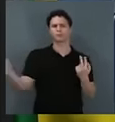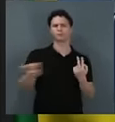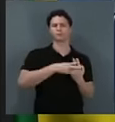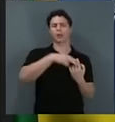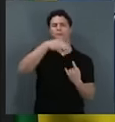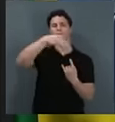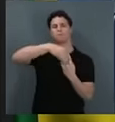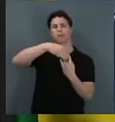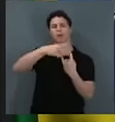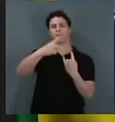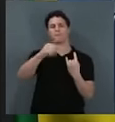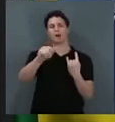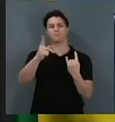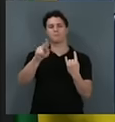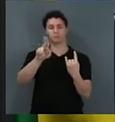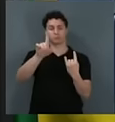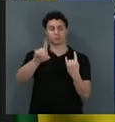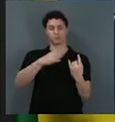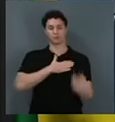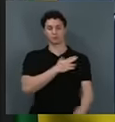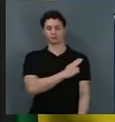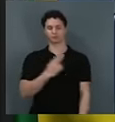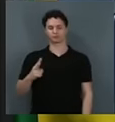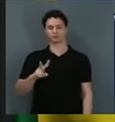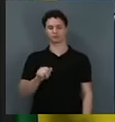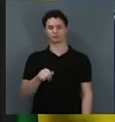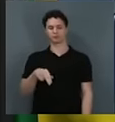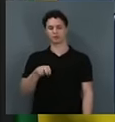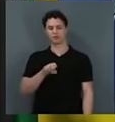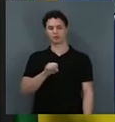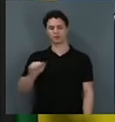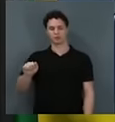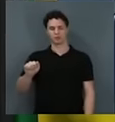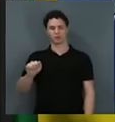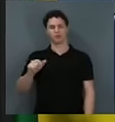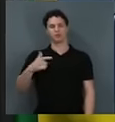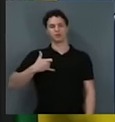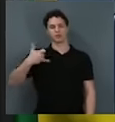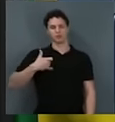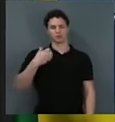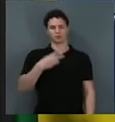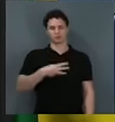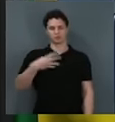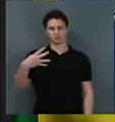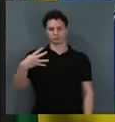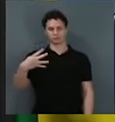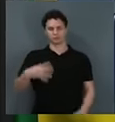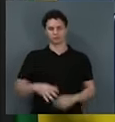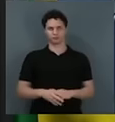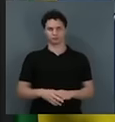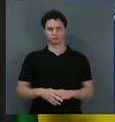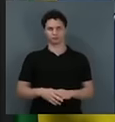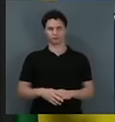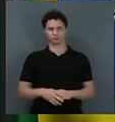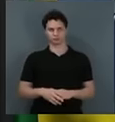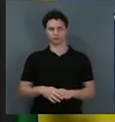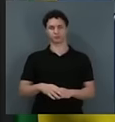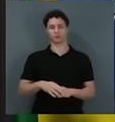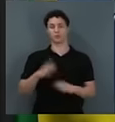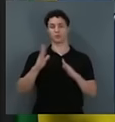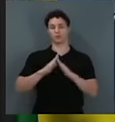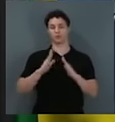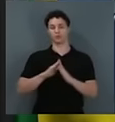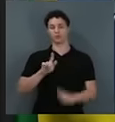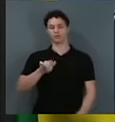Papuda. Meu nome é Vanessa. Tenho 34 anos. Moro em Giparaná, Rondônia.